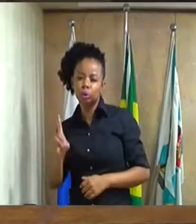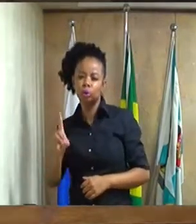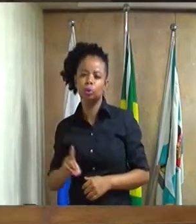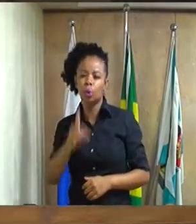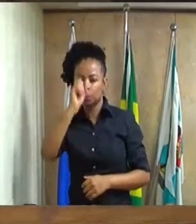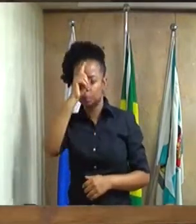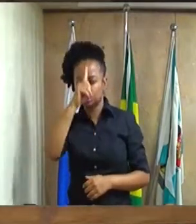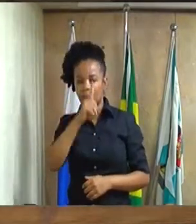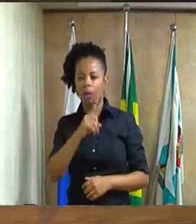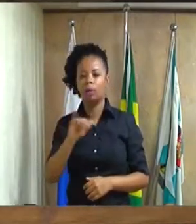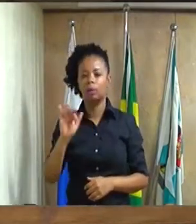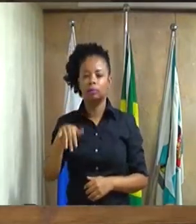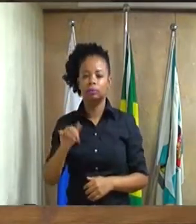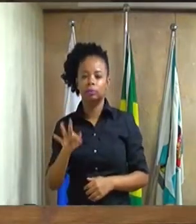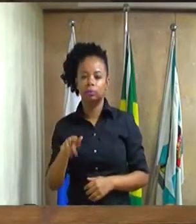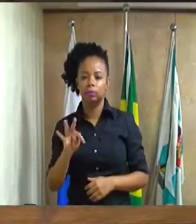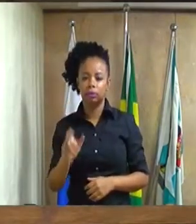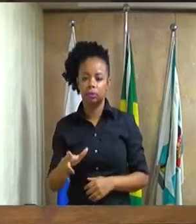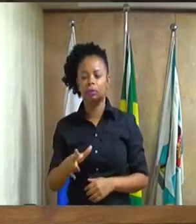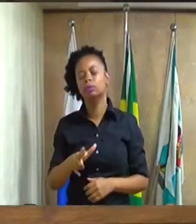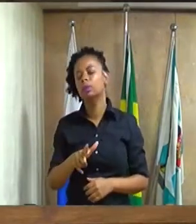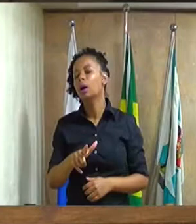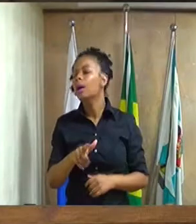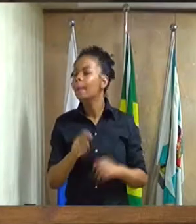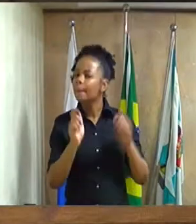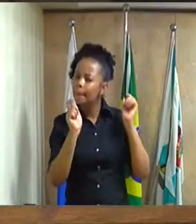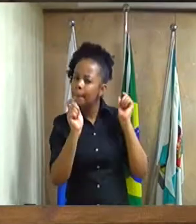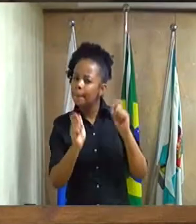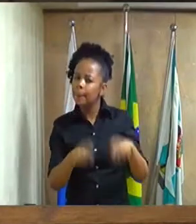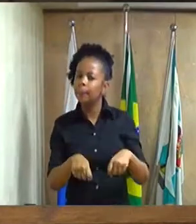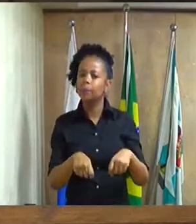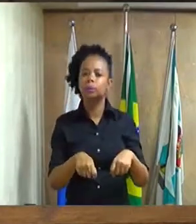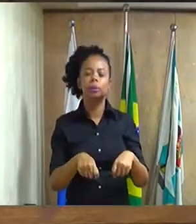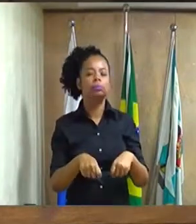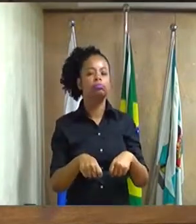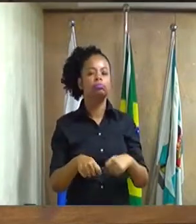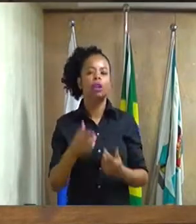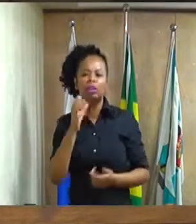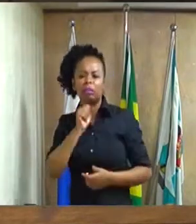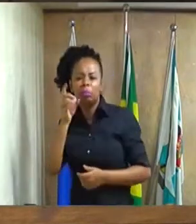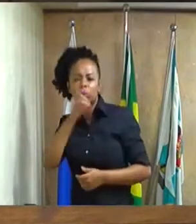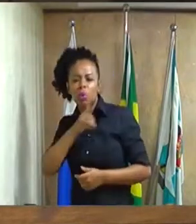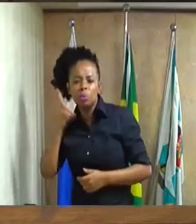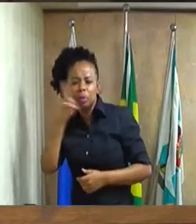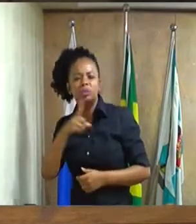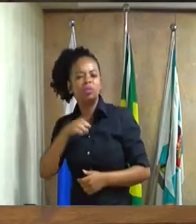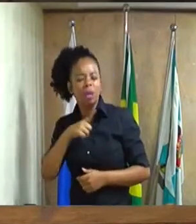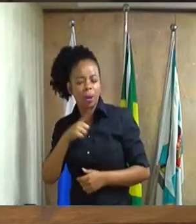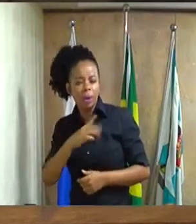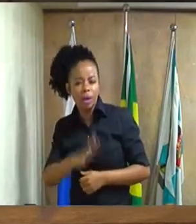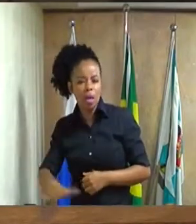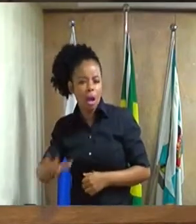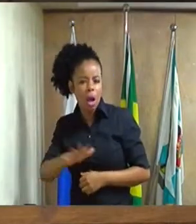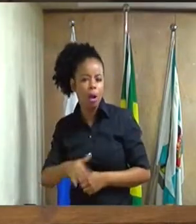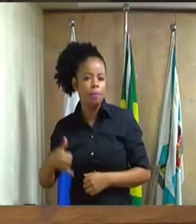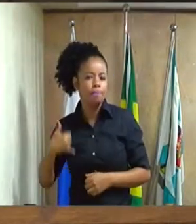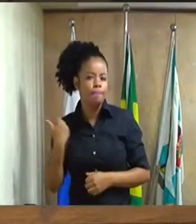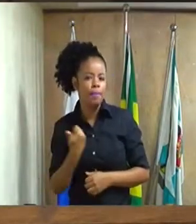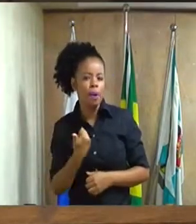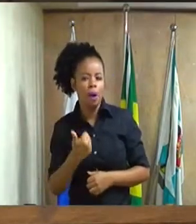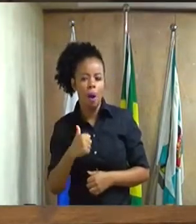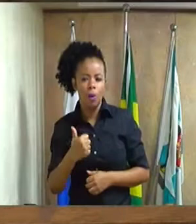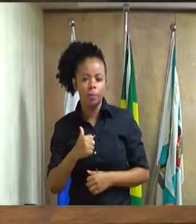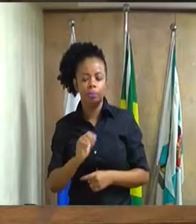Infantil, onde, no final de semana, eu tive uma criança lá com 11 anos de idade para ser